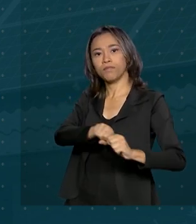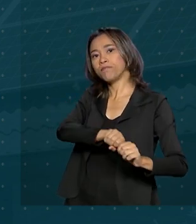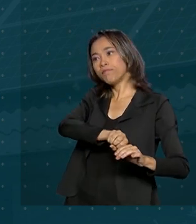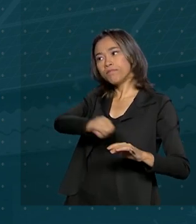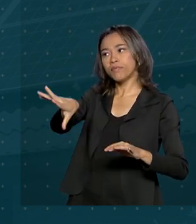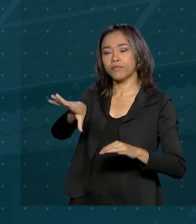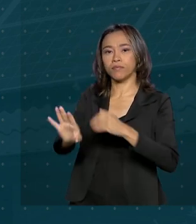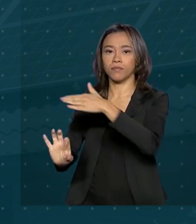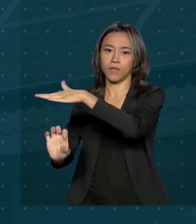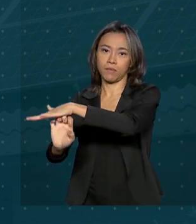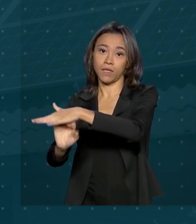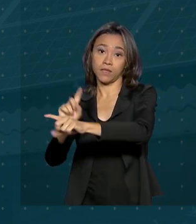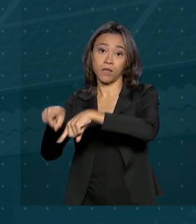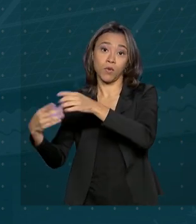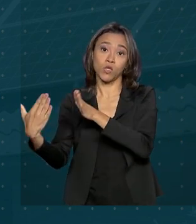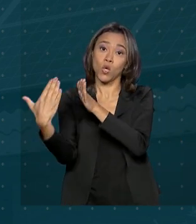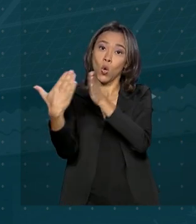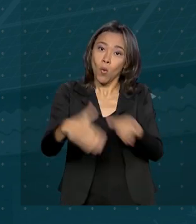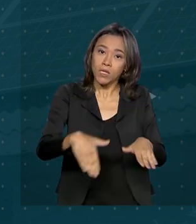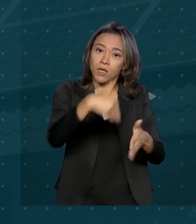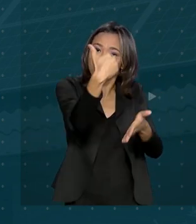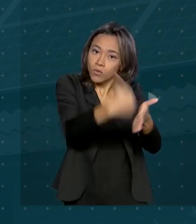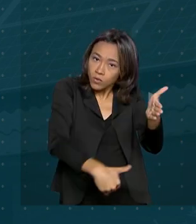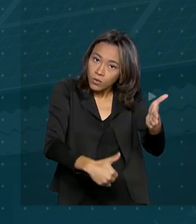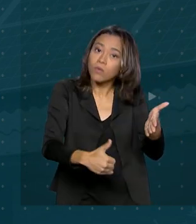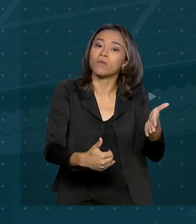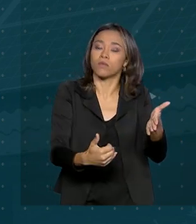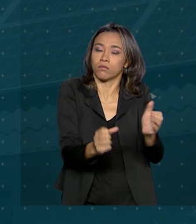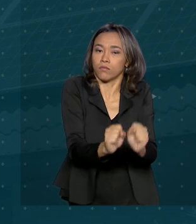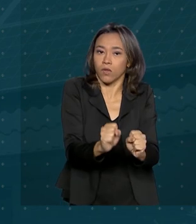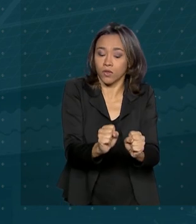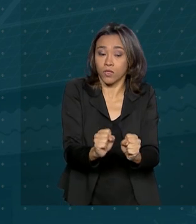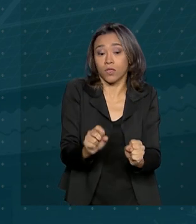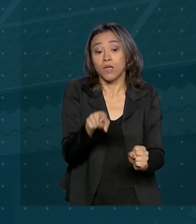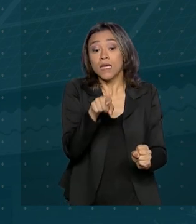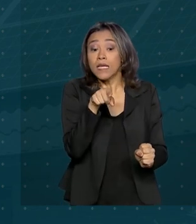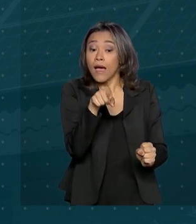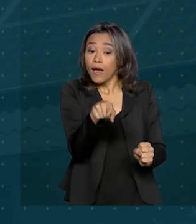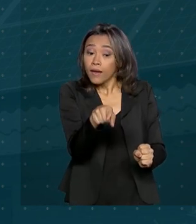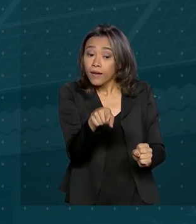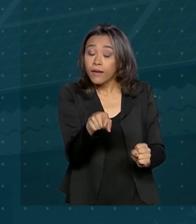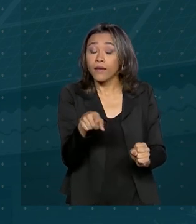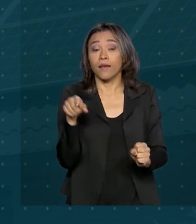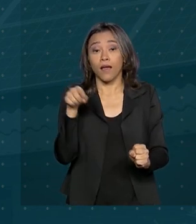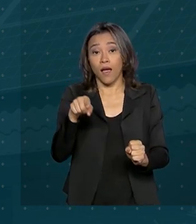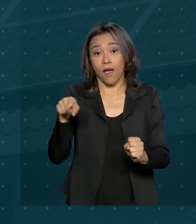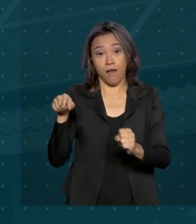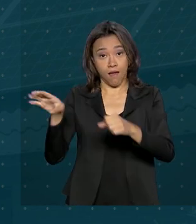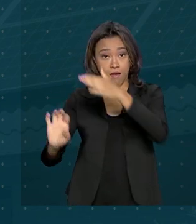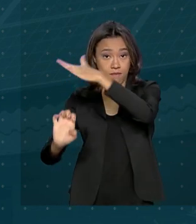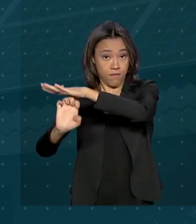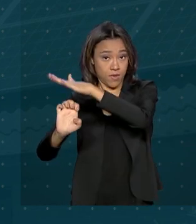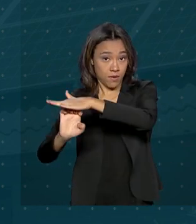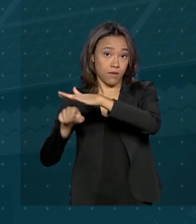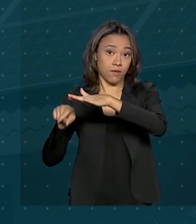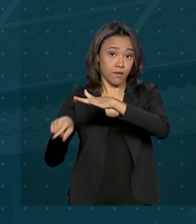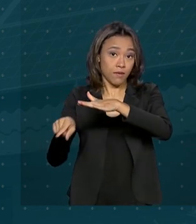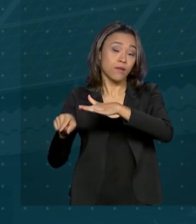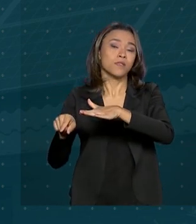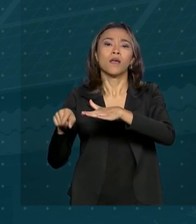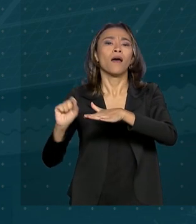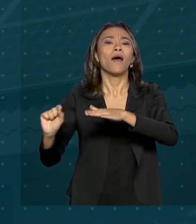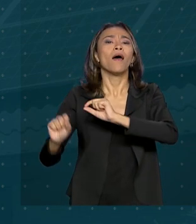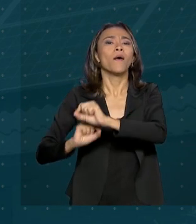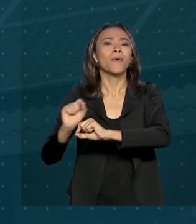e ser compensado depois com descontos na conta de luz. Nesse caso, a rede da distribuidora acaba funcionando